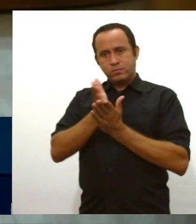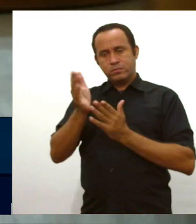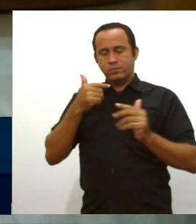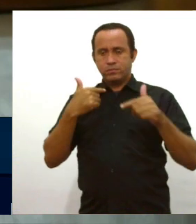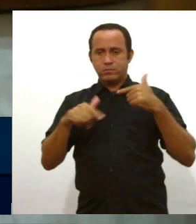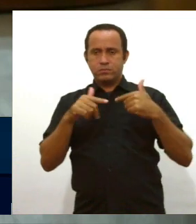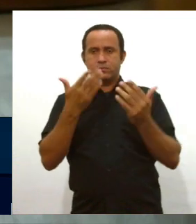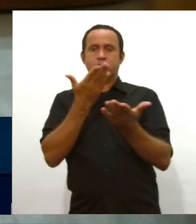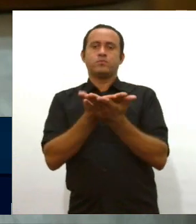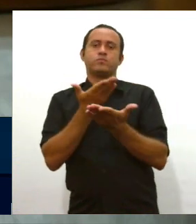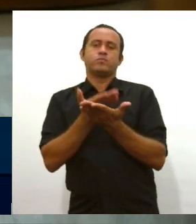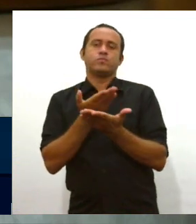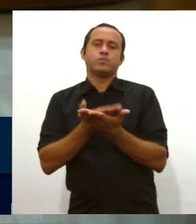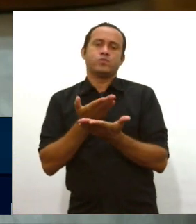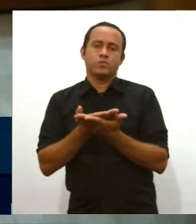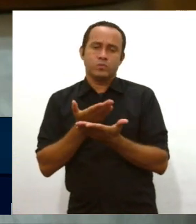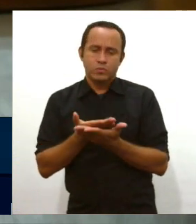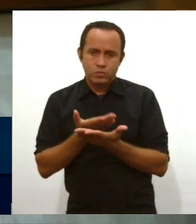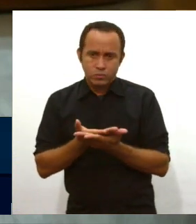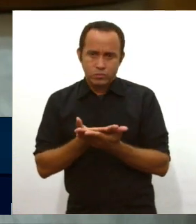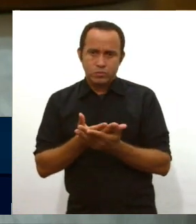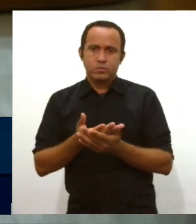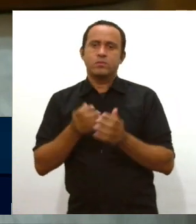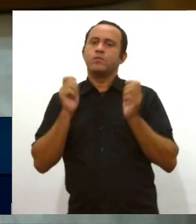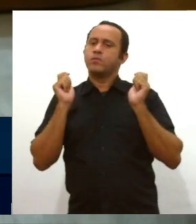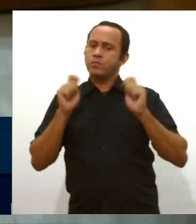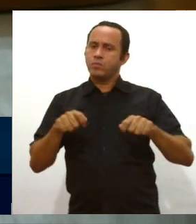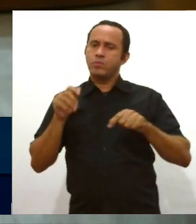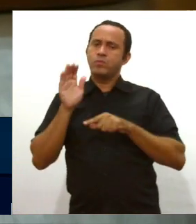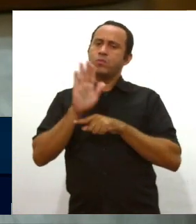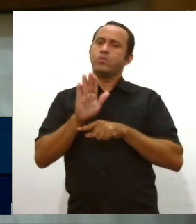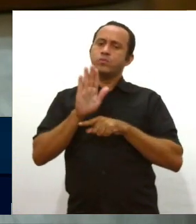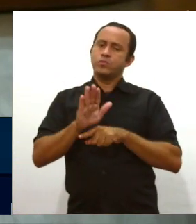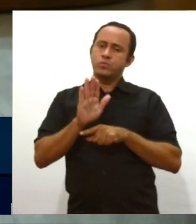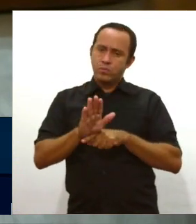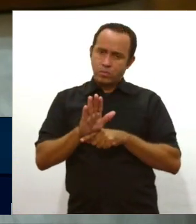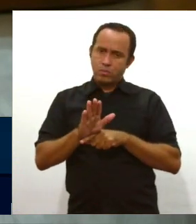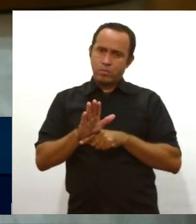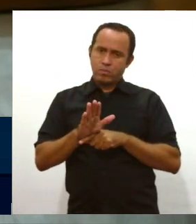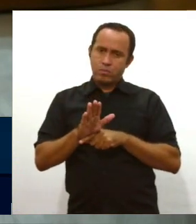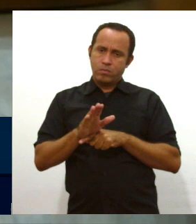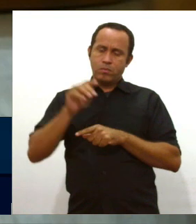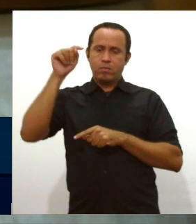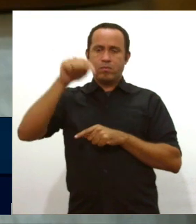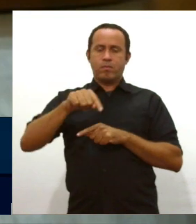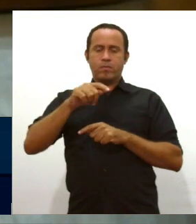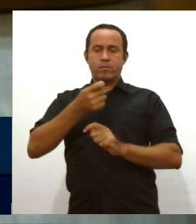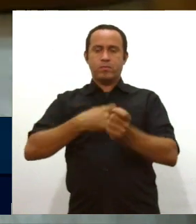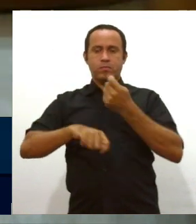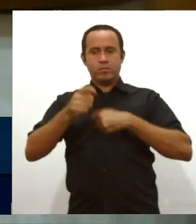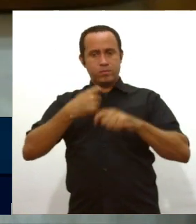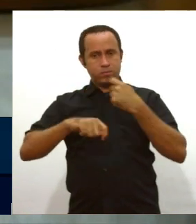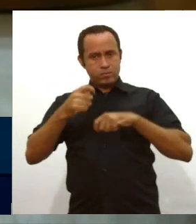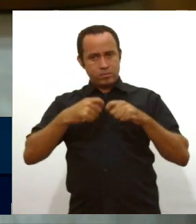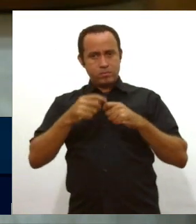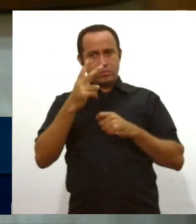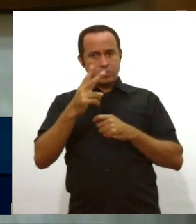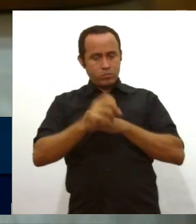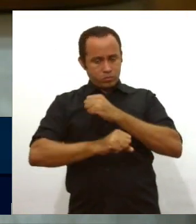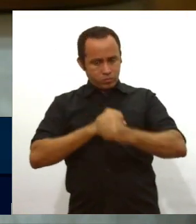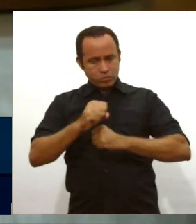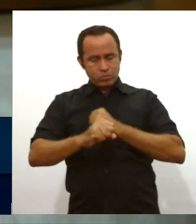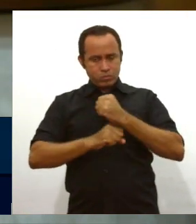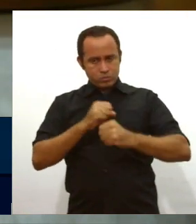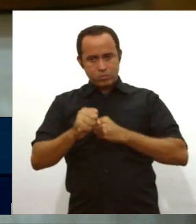se dedicaram, que estudaram, que têm condição de colaborar muito na administração dessa casa nos próximos dois anos,